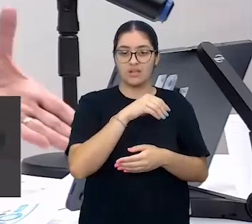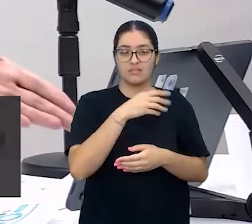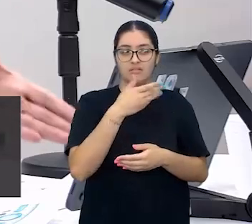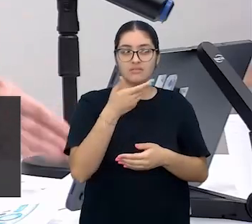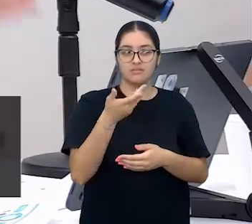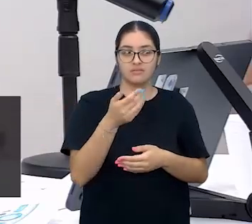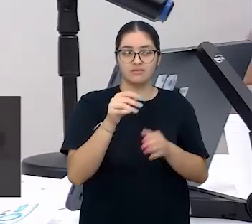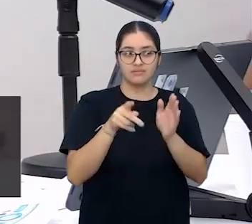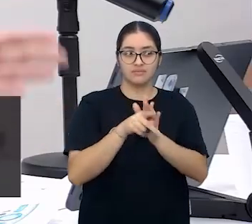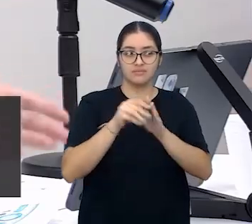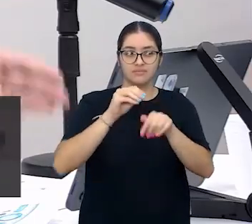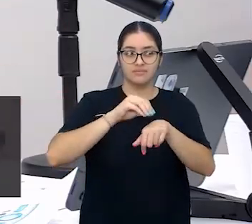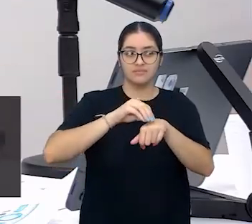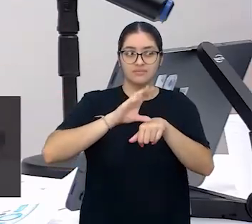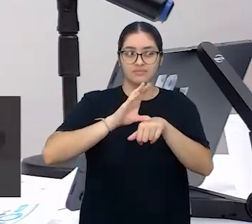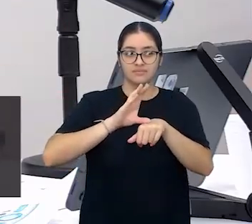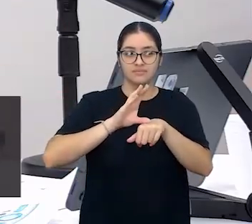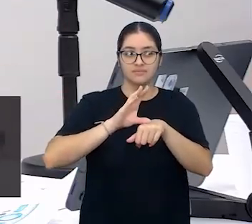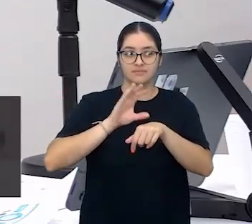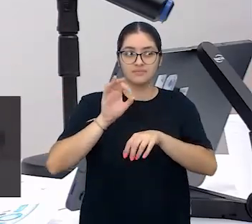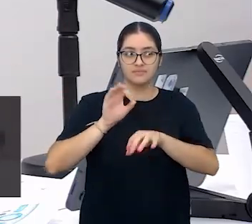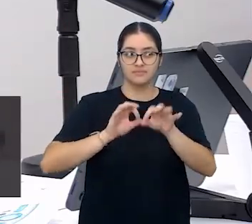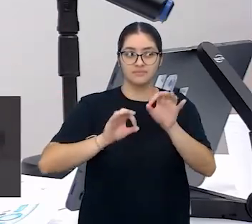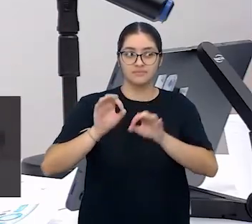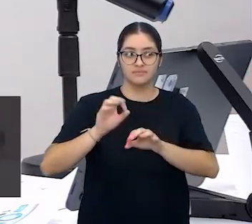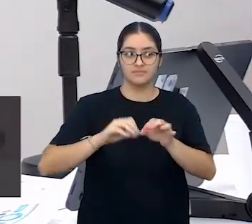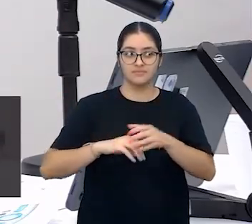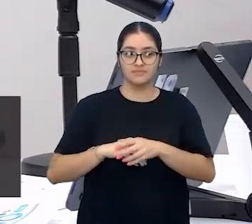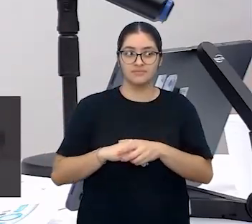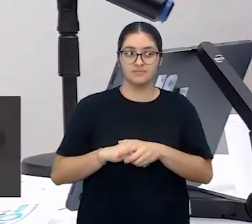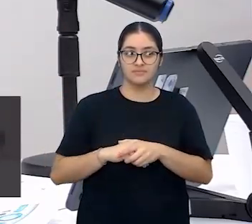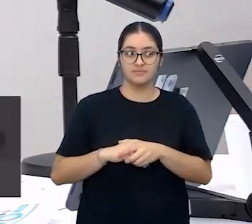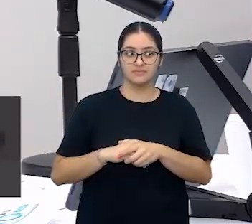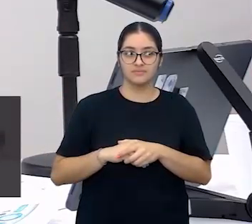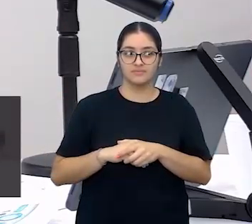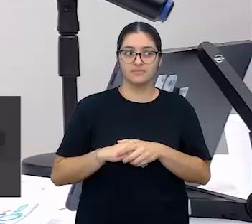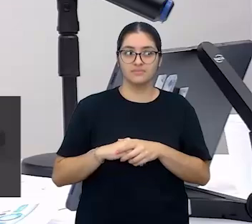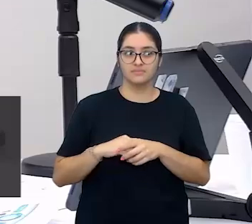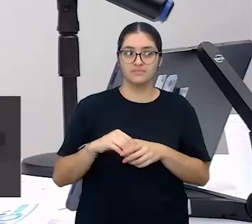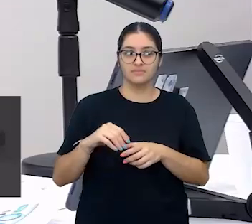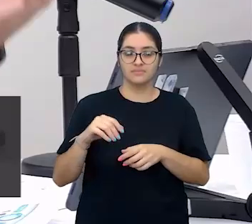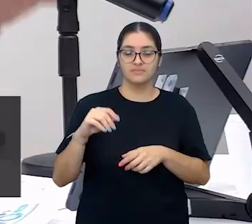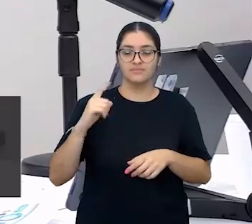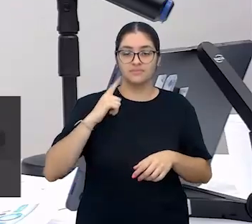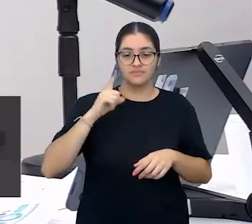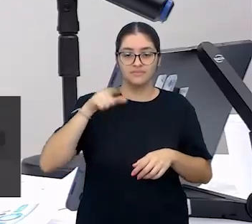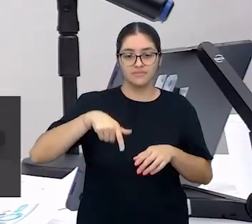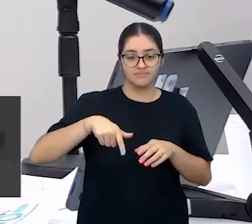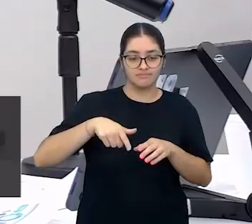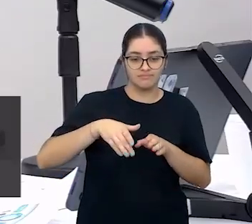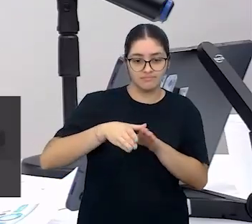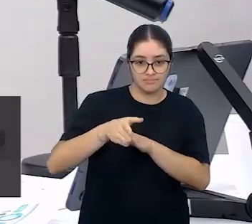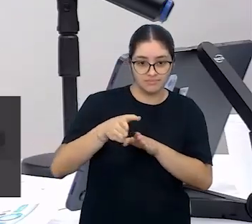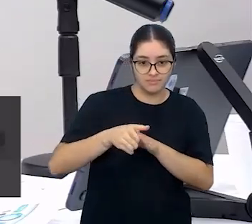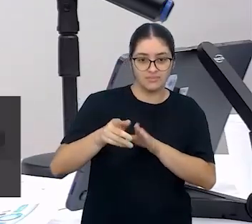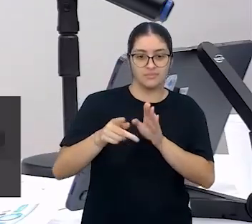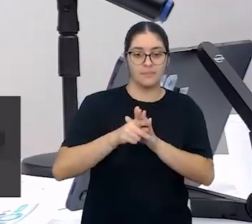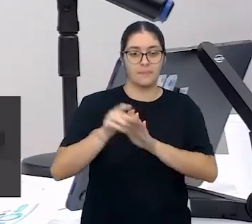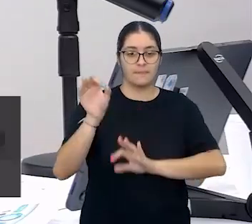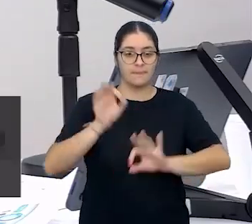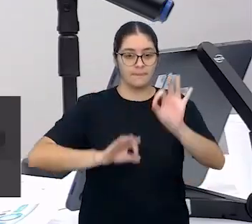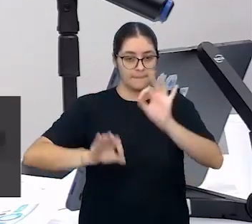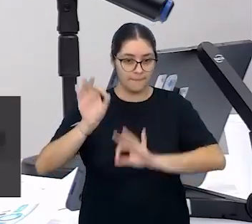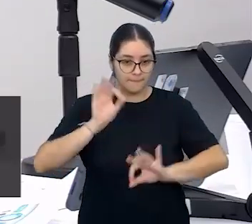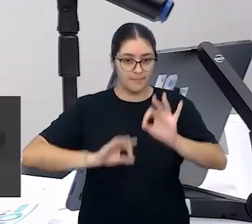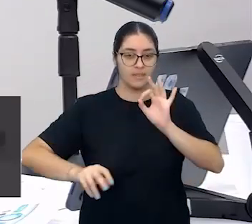gente deixar esse conhecimento construído, constituído de lado, porque é ele que vai orientar a partir da organização, a partir